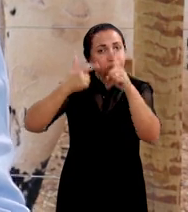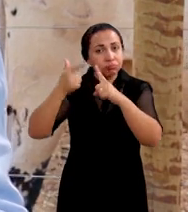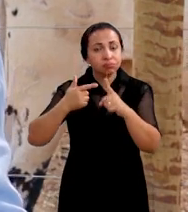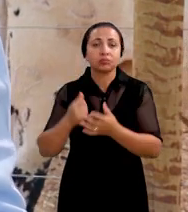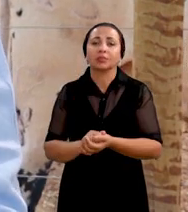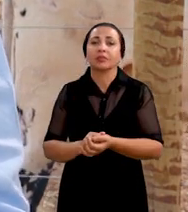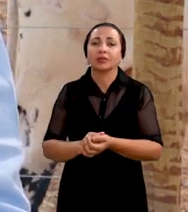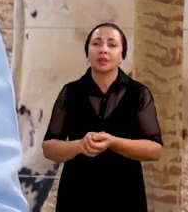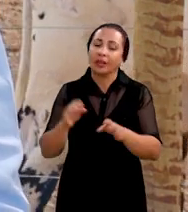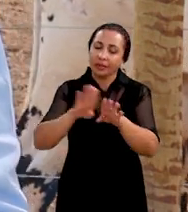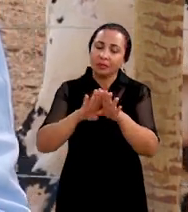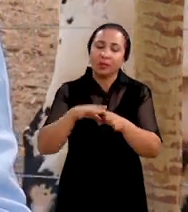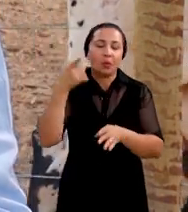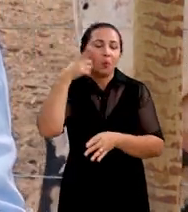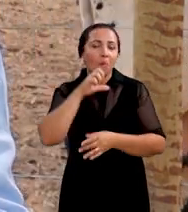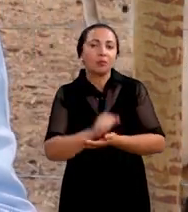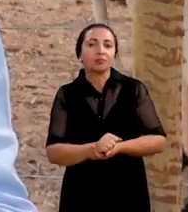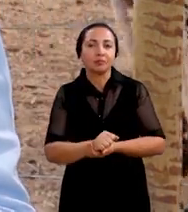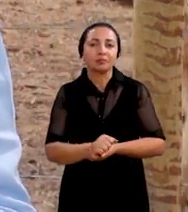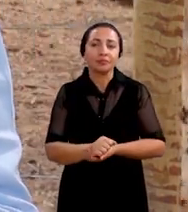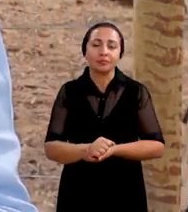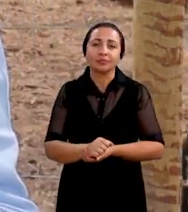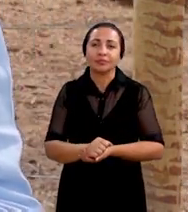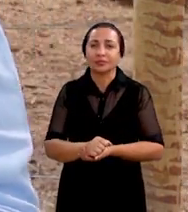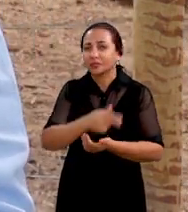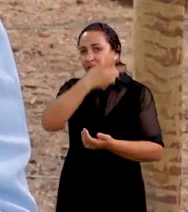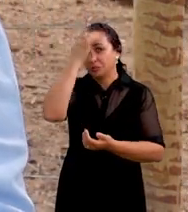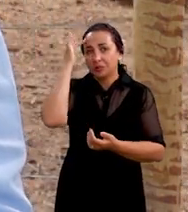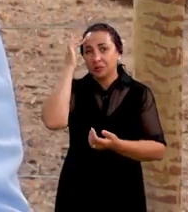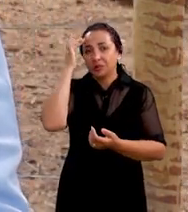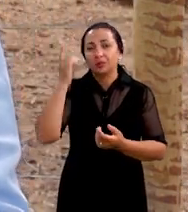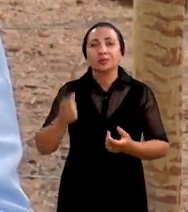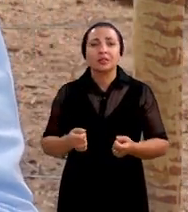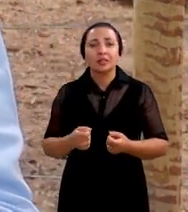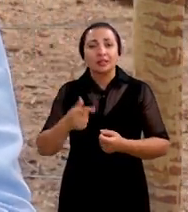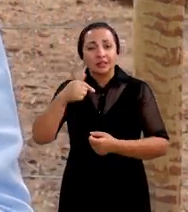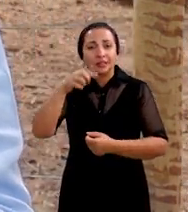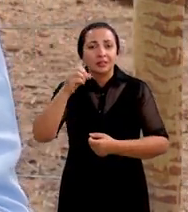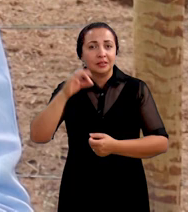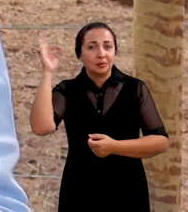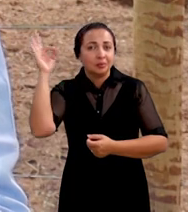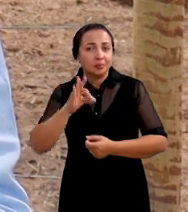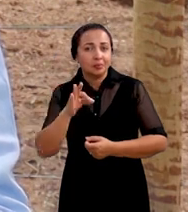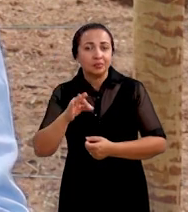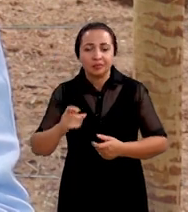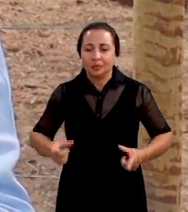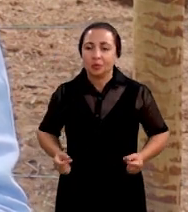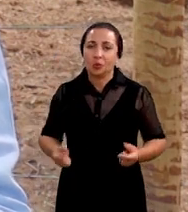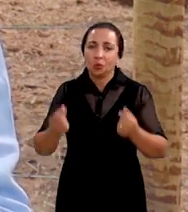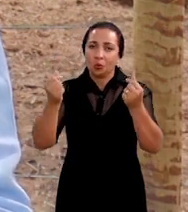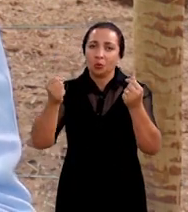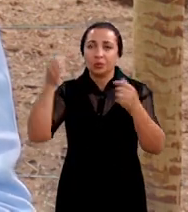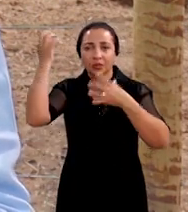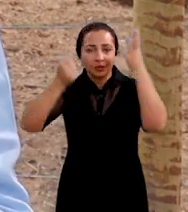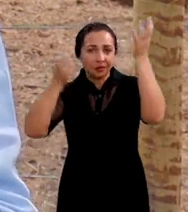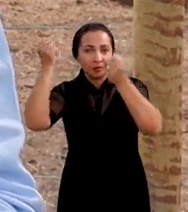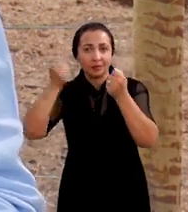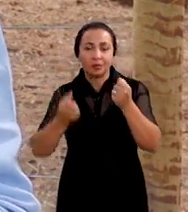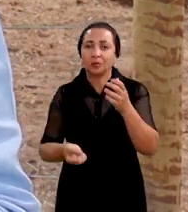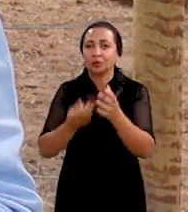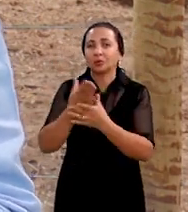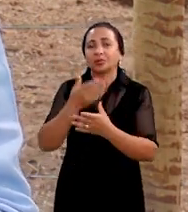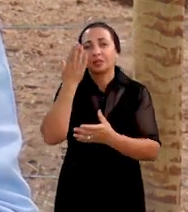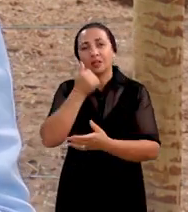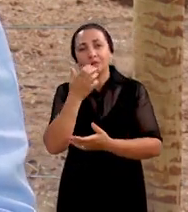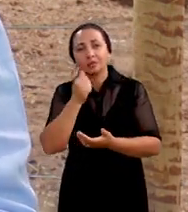e principalmente o lucro que é o lucro do produtor uma vez que 70% dos custos de uma propriedade leiteira